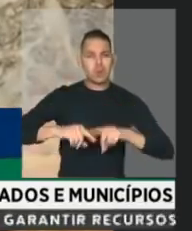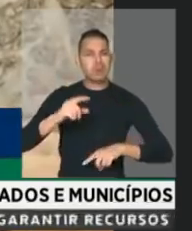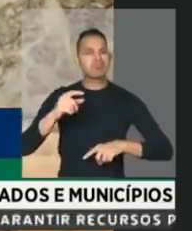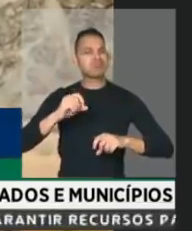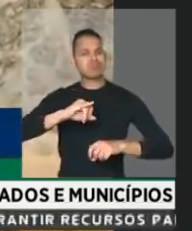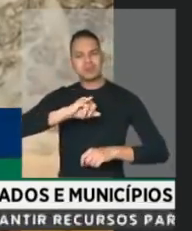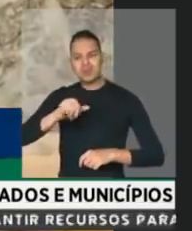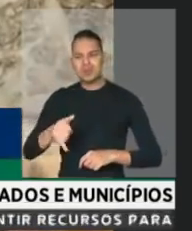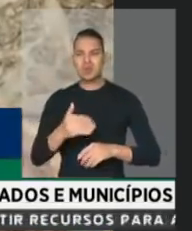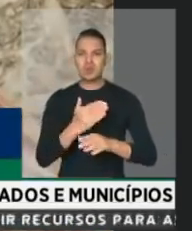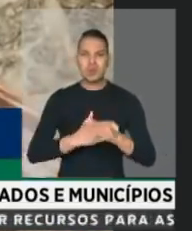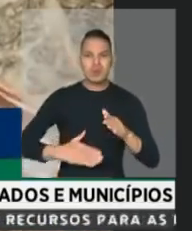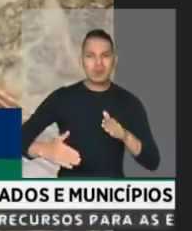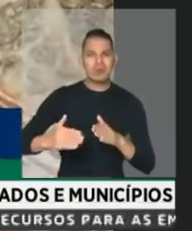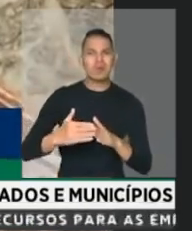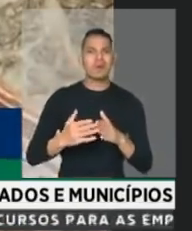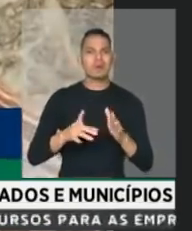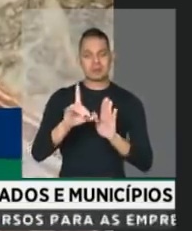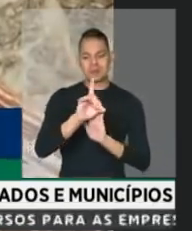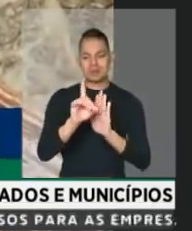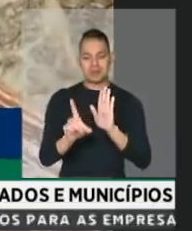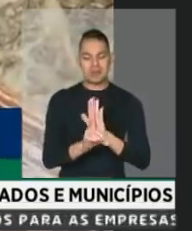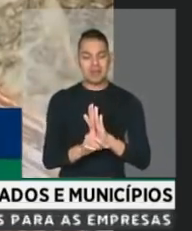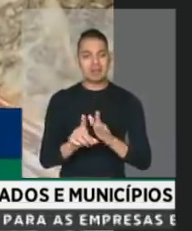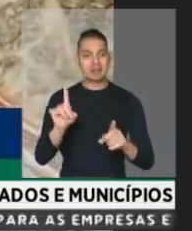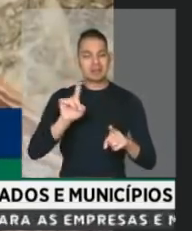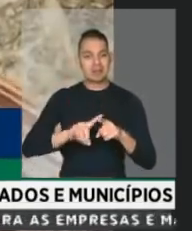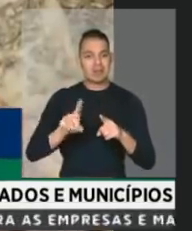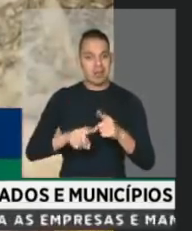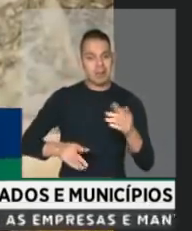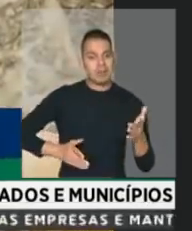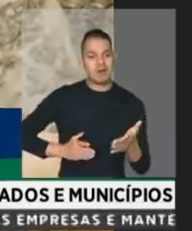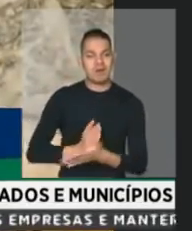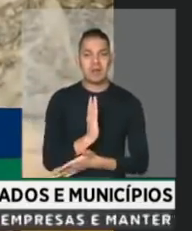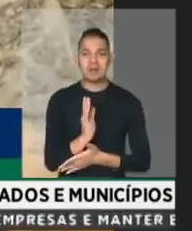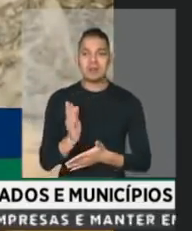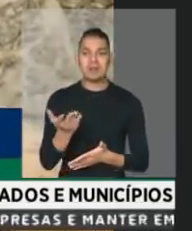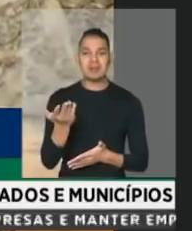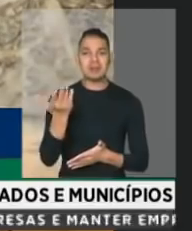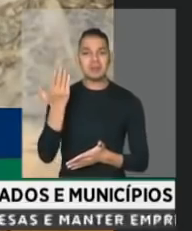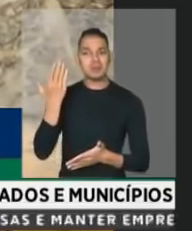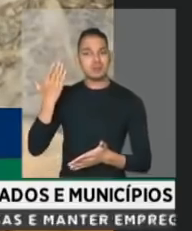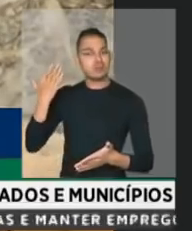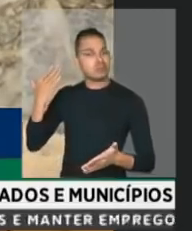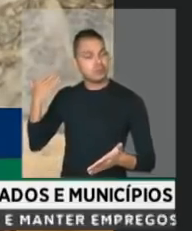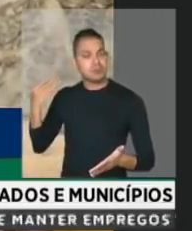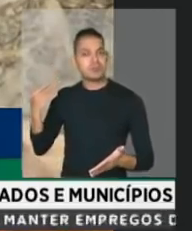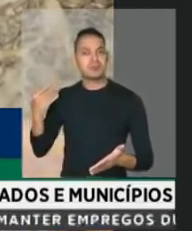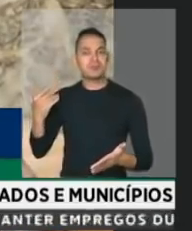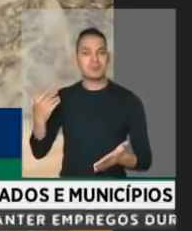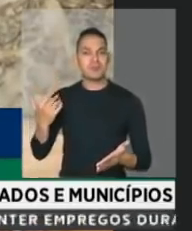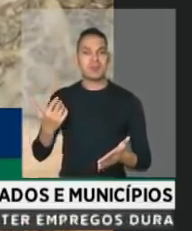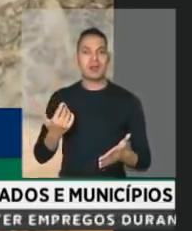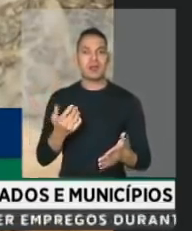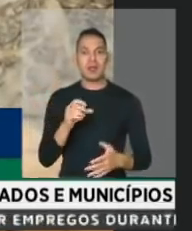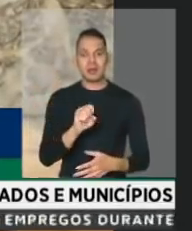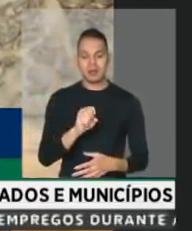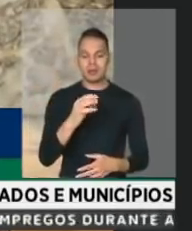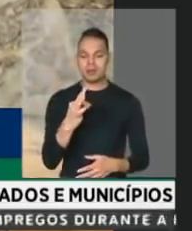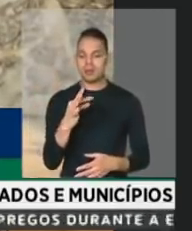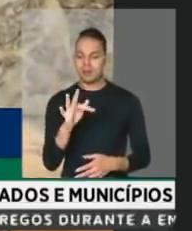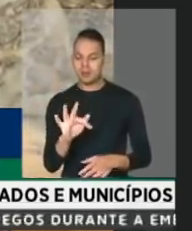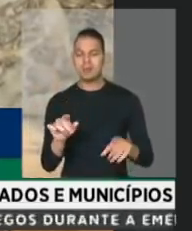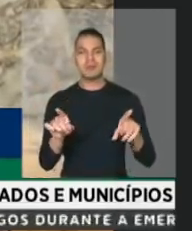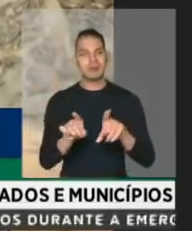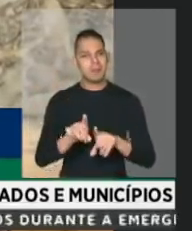as possibilidades, desde o decreto de calamidade que foi aprovado nas primeiras 24 horas. O Supremo Tribunal Federal